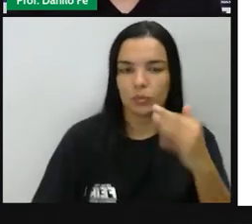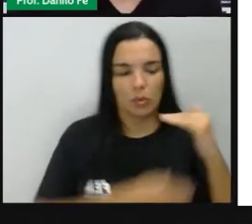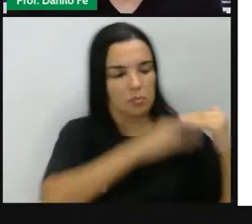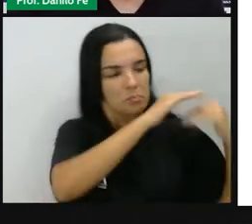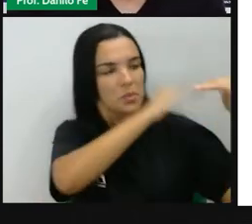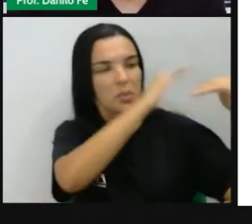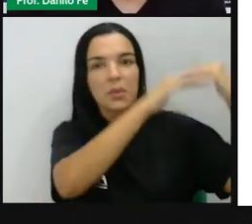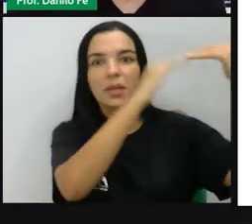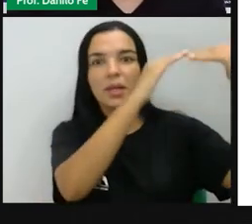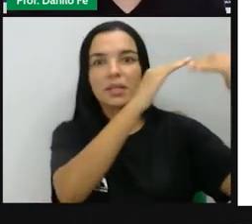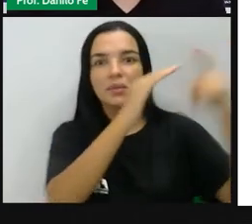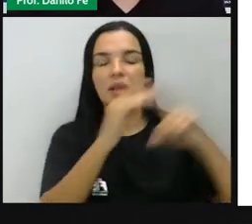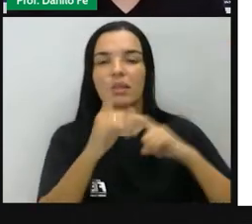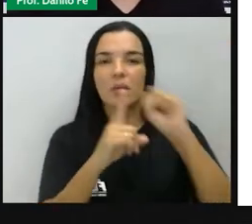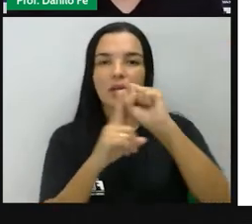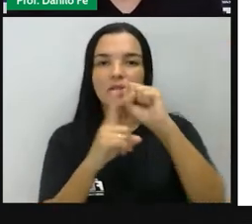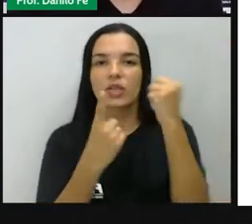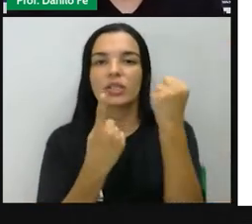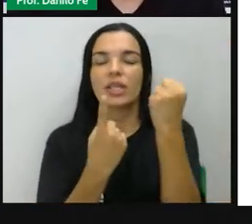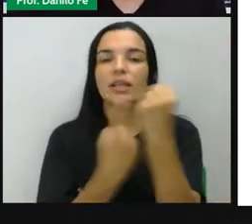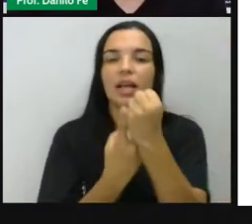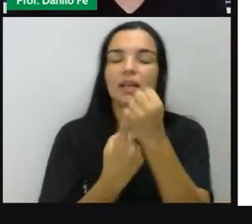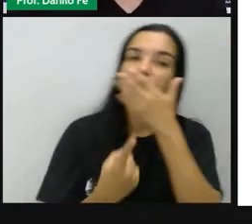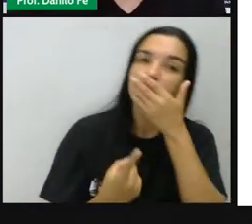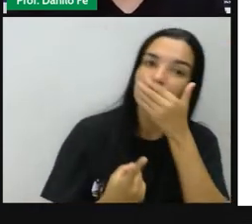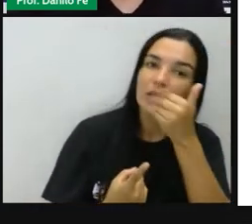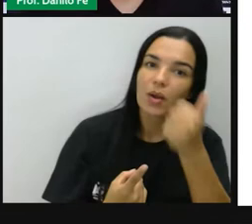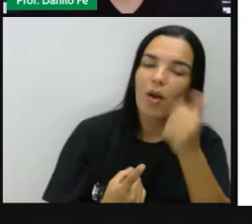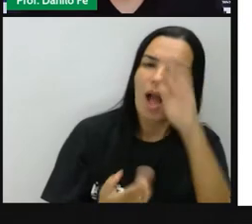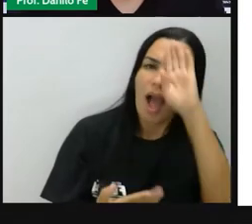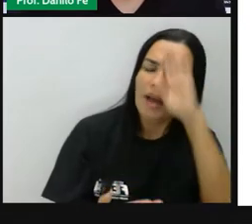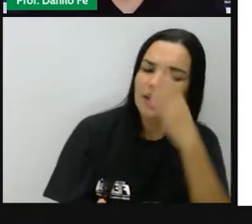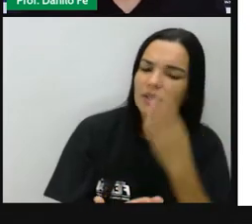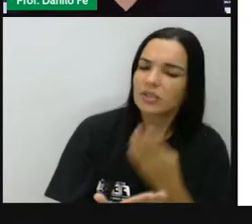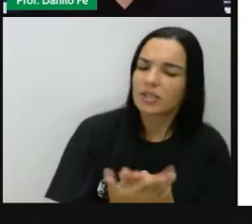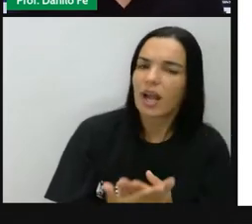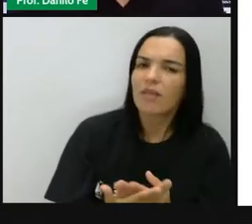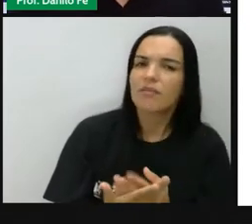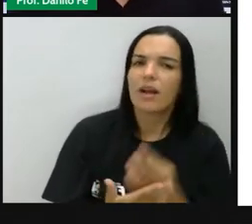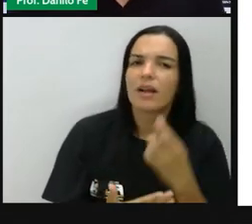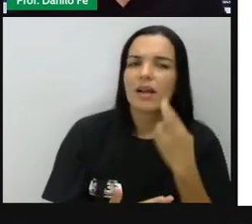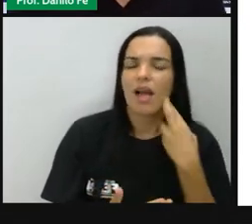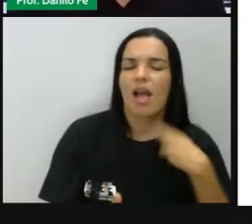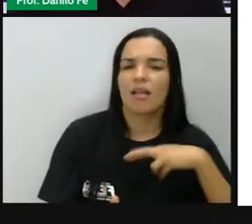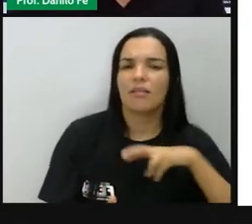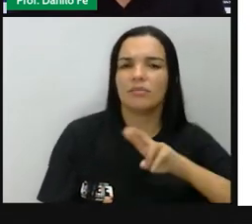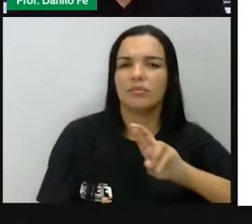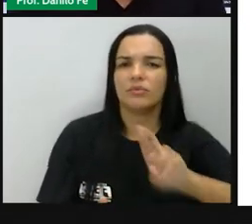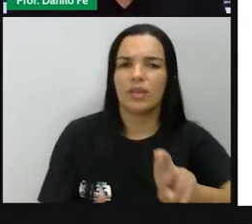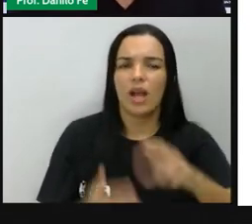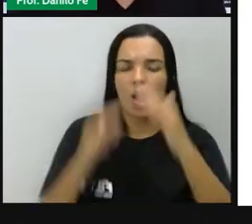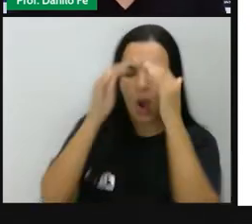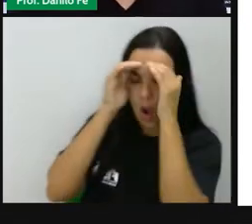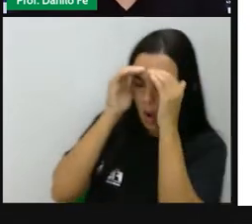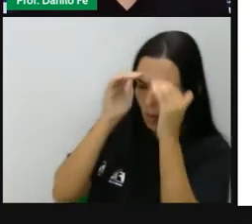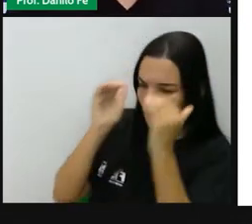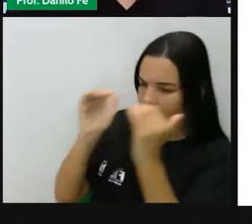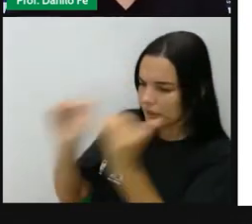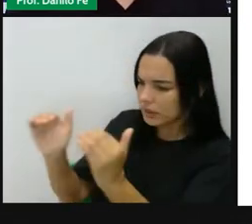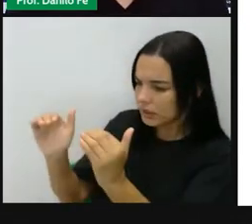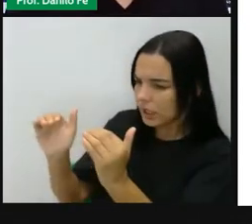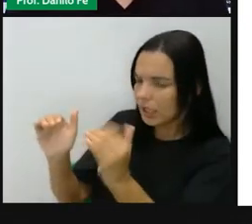superdição, o mito, a obediência cega deveriam ser combatidos